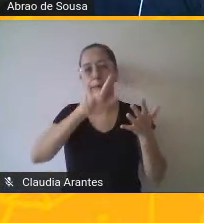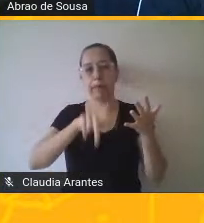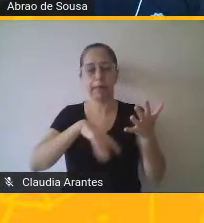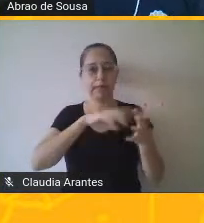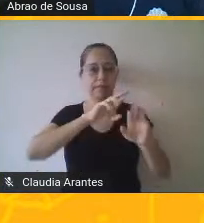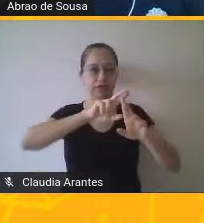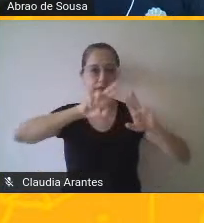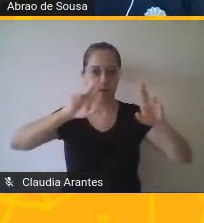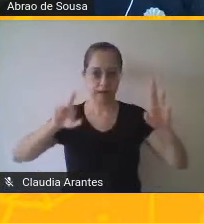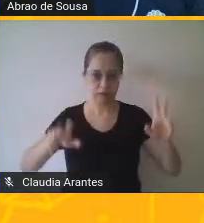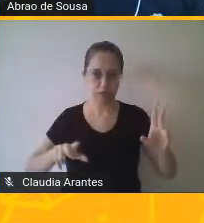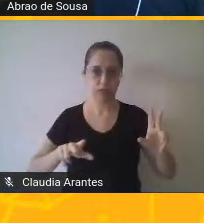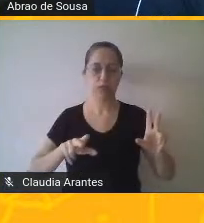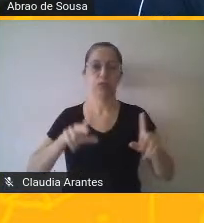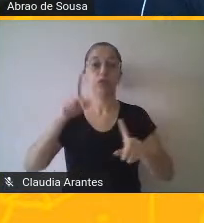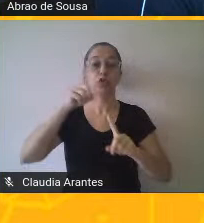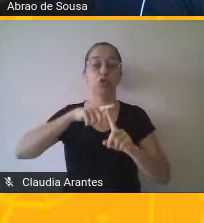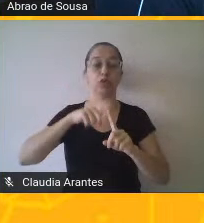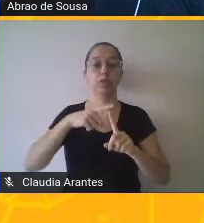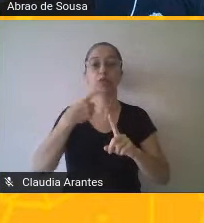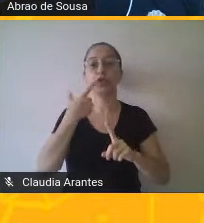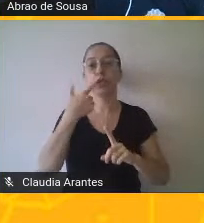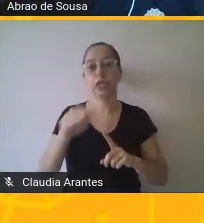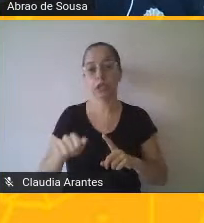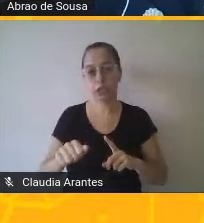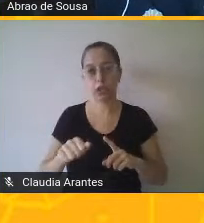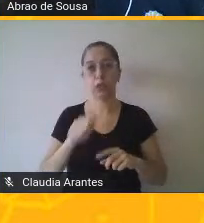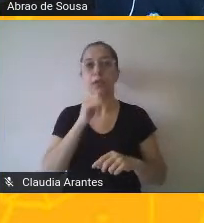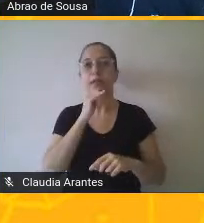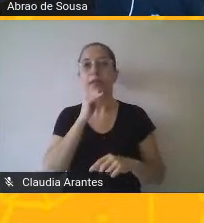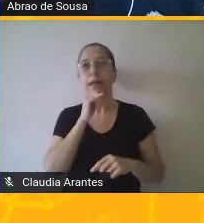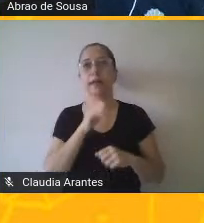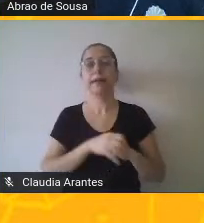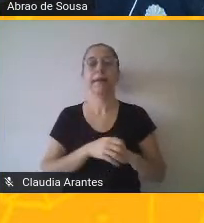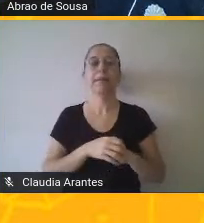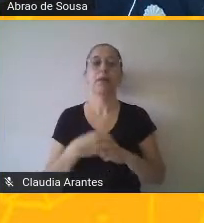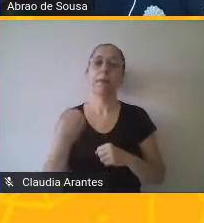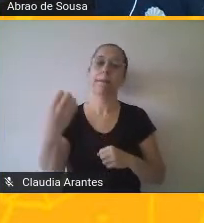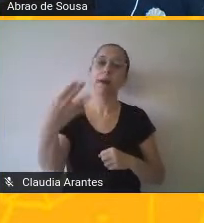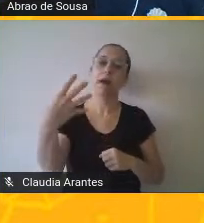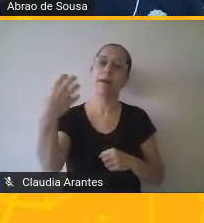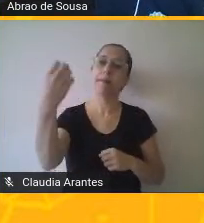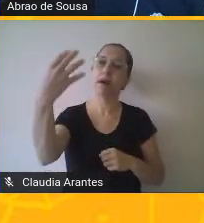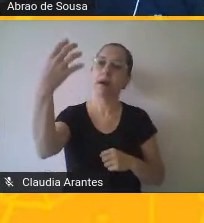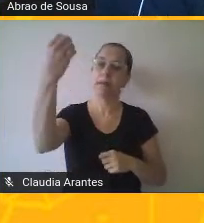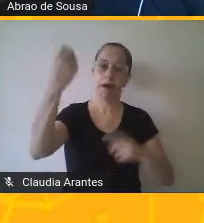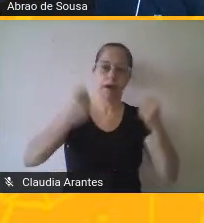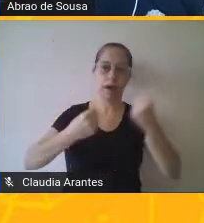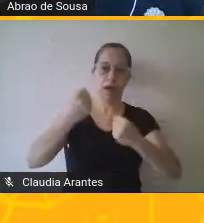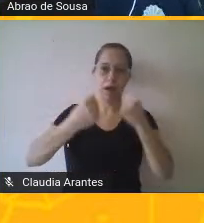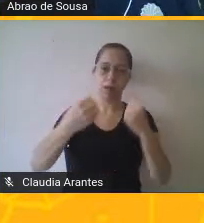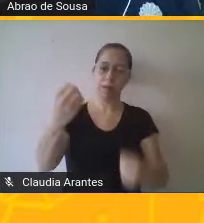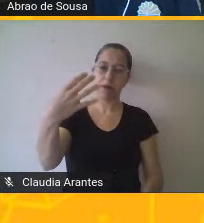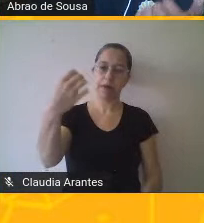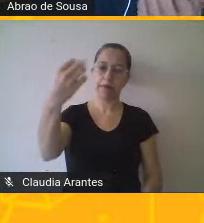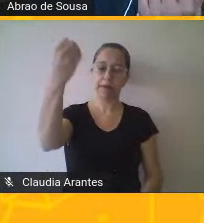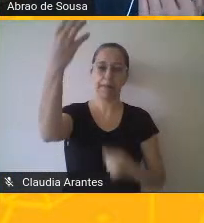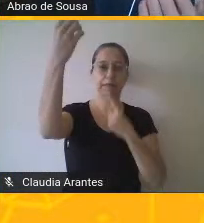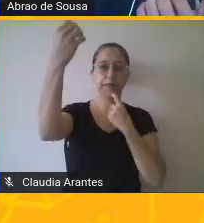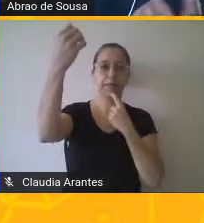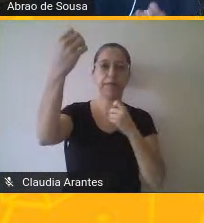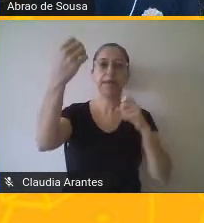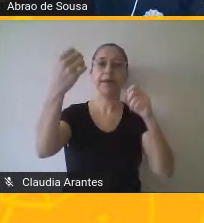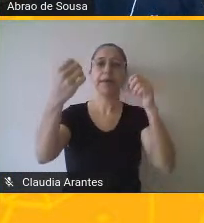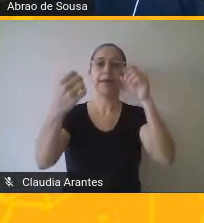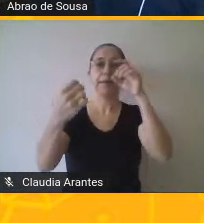simbólicos, como o sinal de trânsito, quando ele fica vermelho, quando ele fica alaranjado, quando ele fica